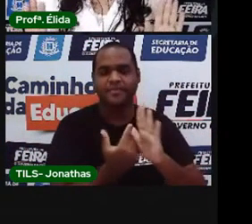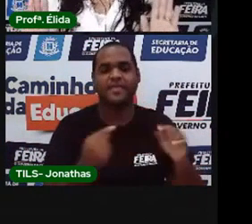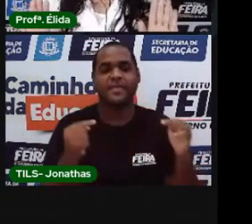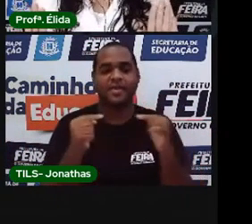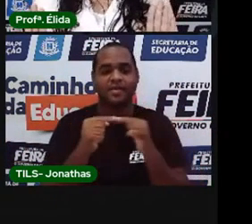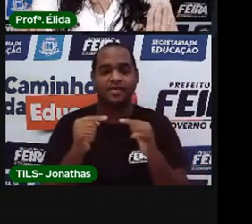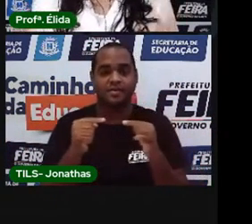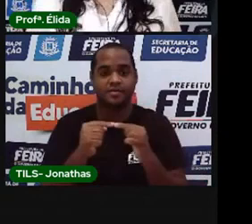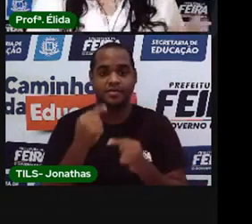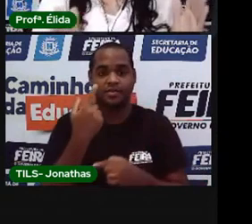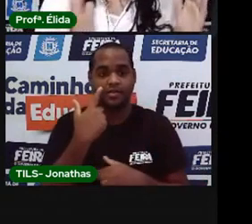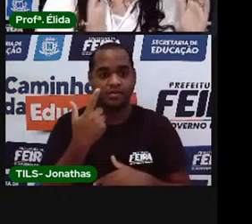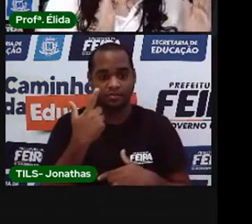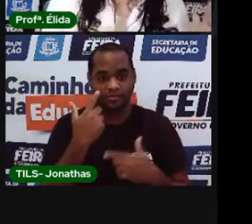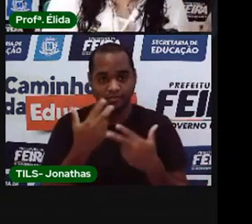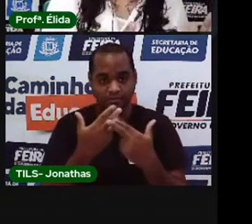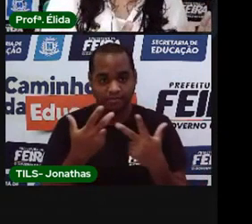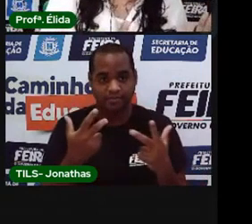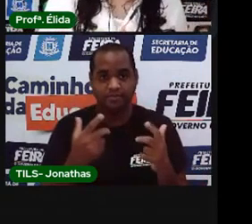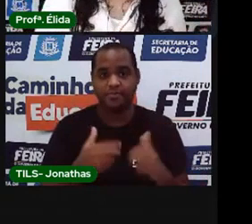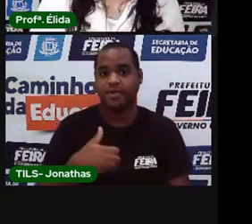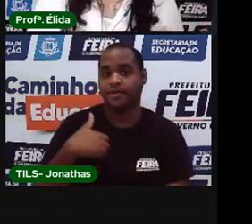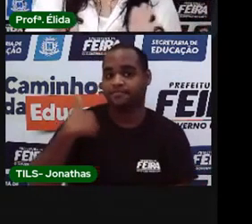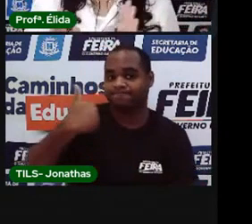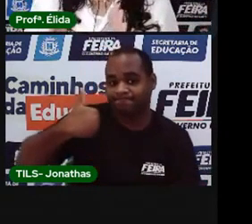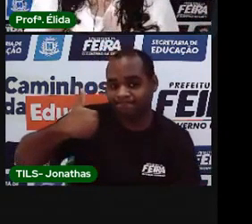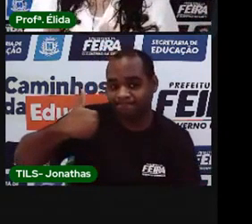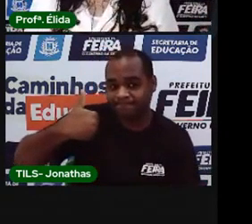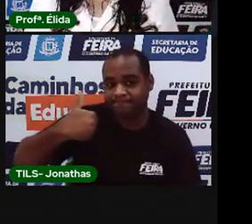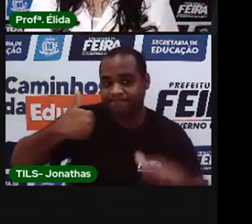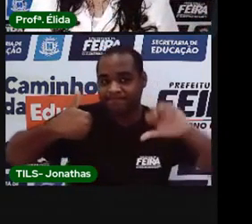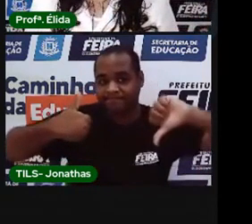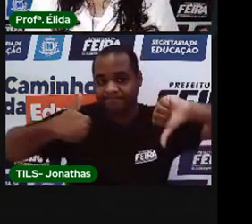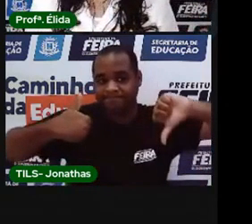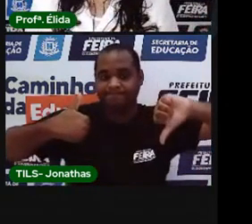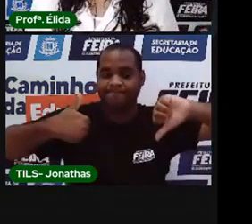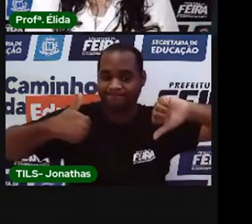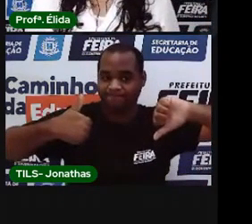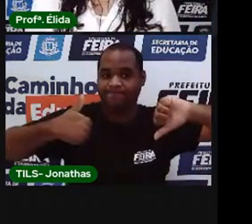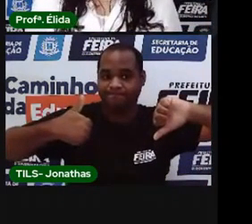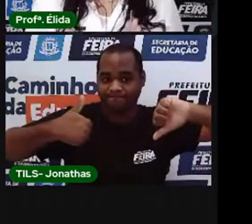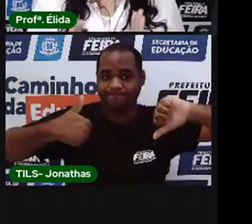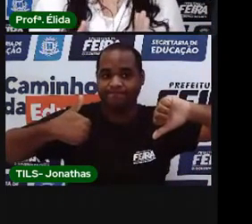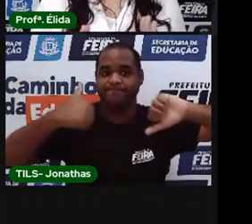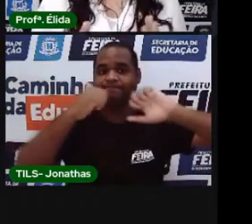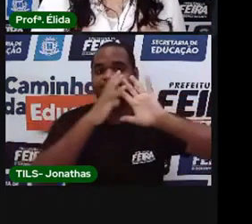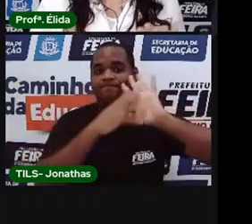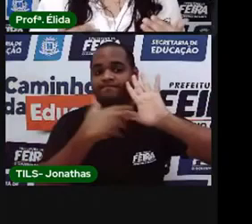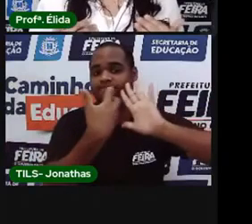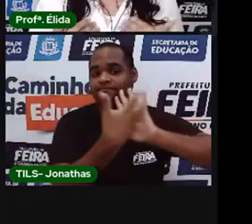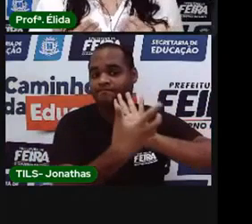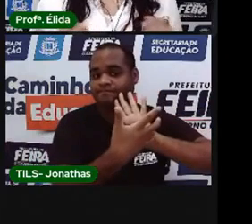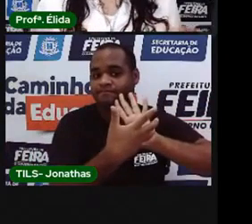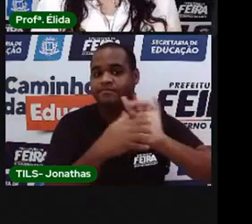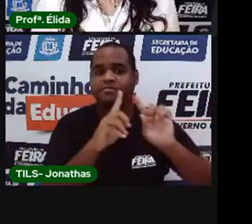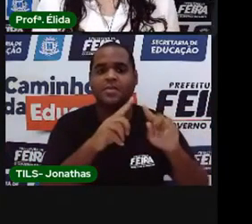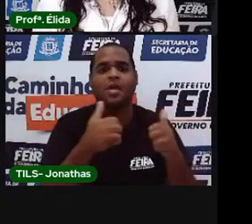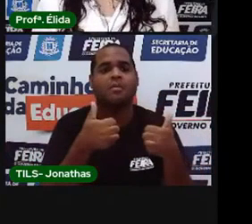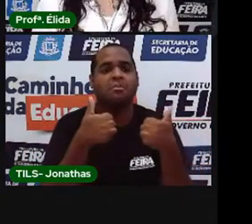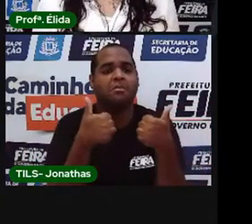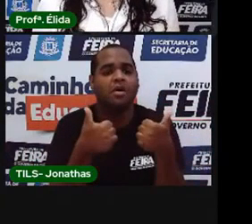PRO colocou uma tabela. Positivas e negativas. Quais foram as coisas